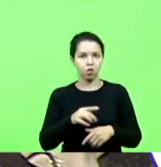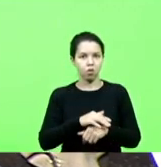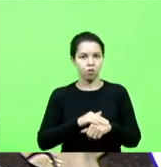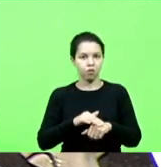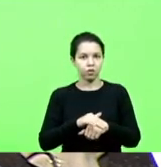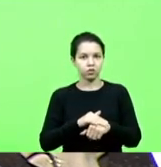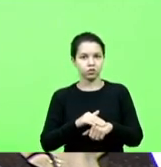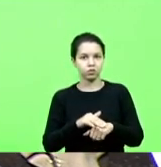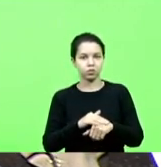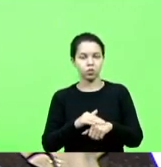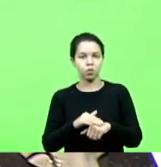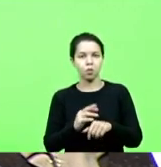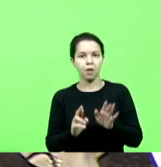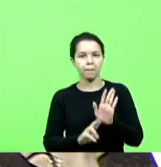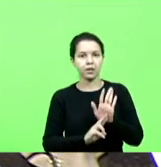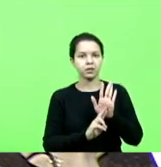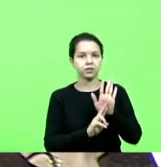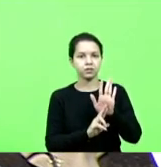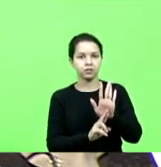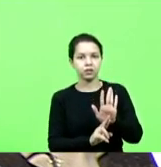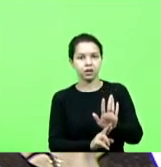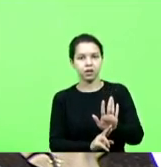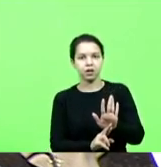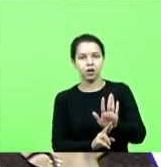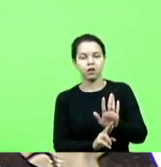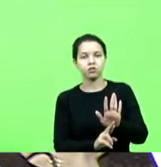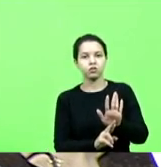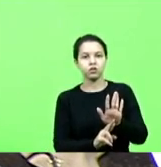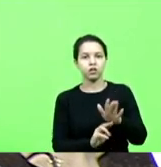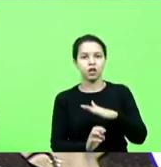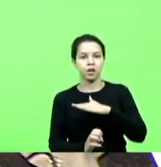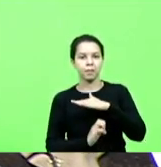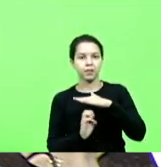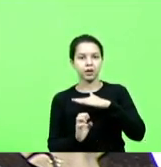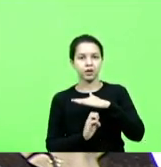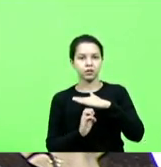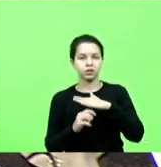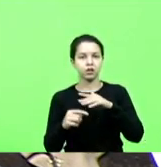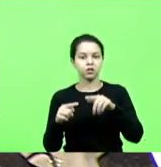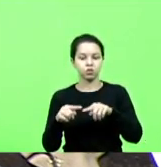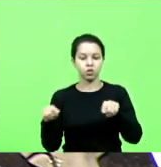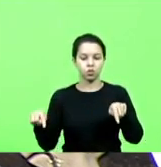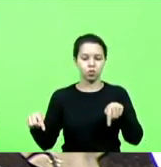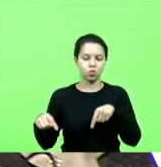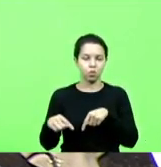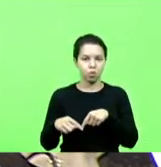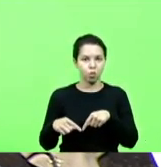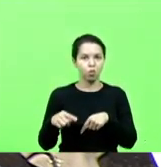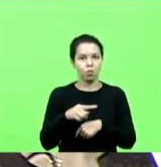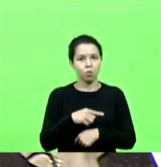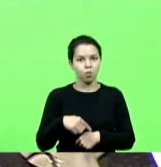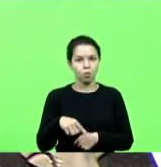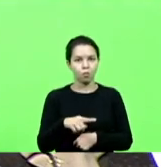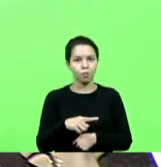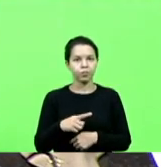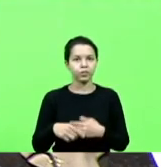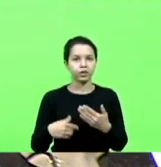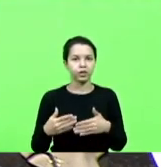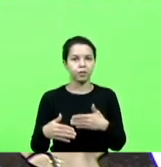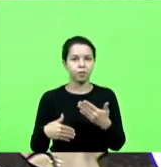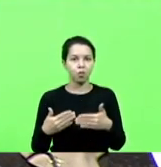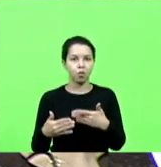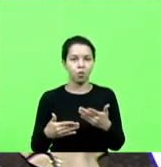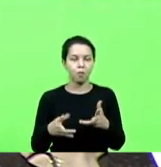representantes dessa empresa no nosso gabinete, que inclusive depois vimos